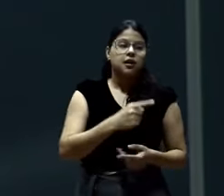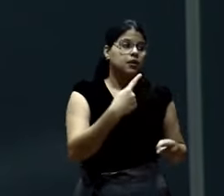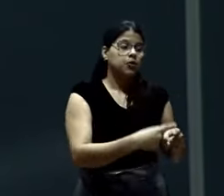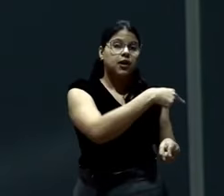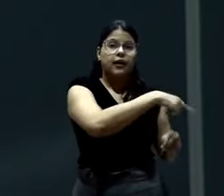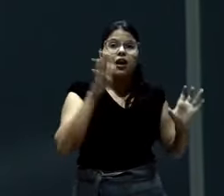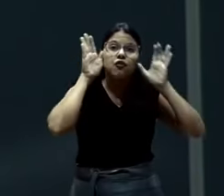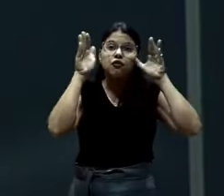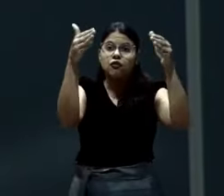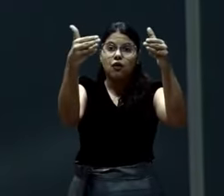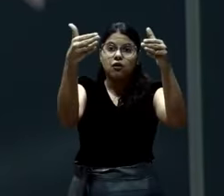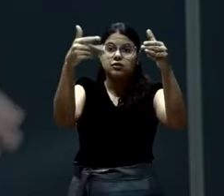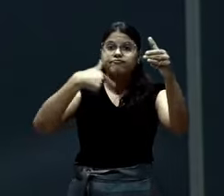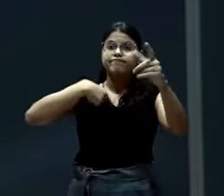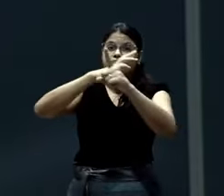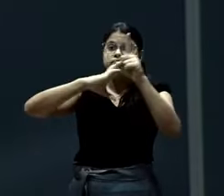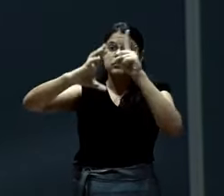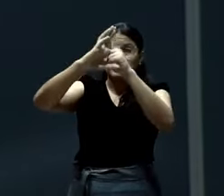Ele veio para o culto.